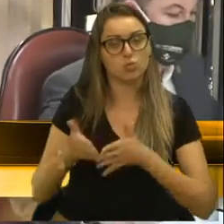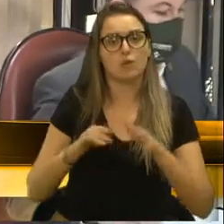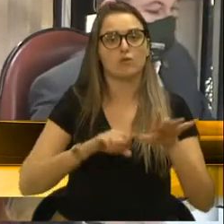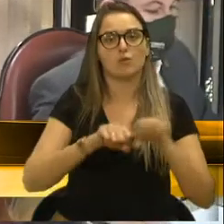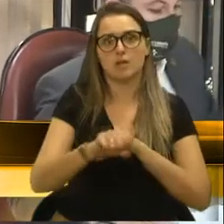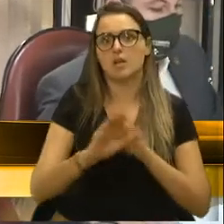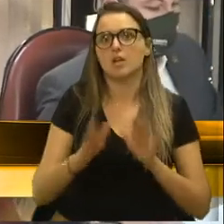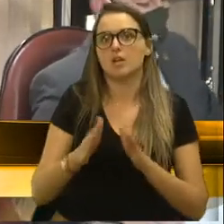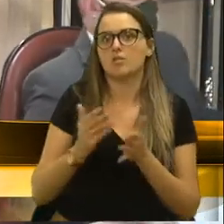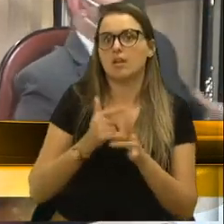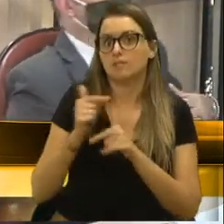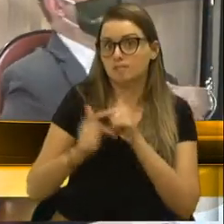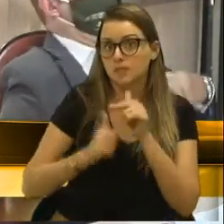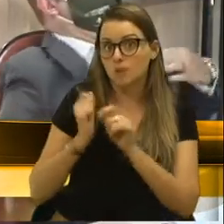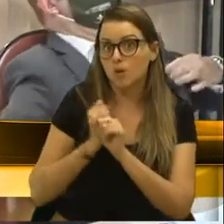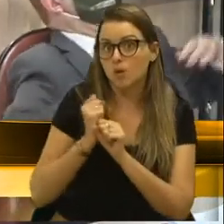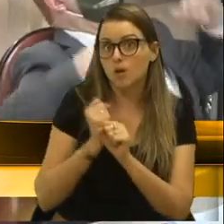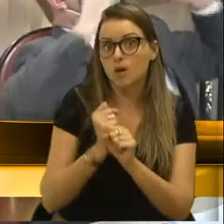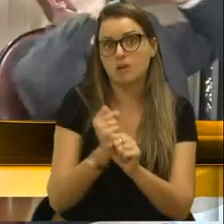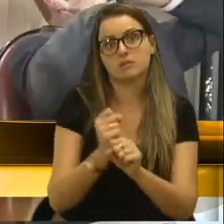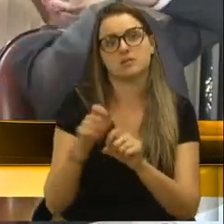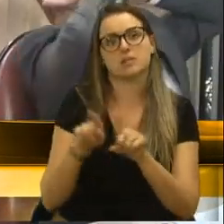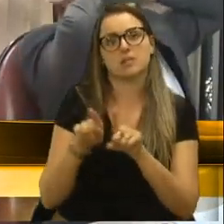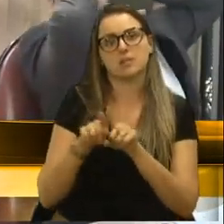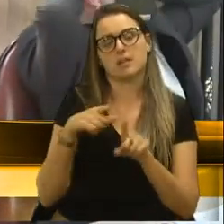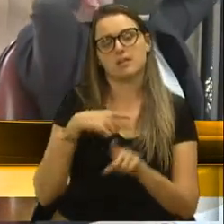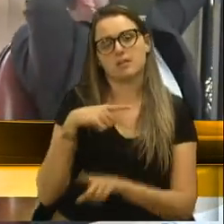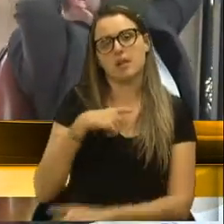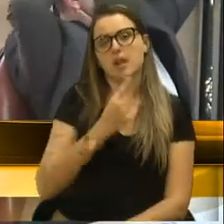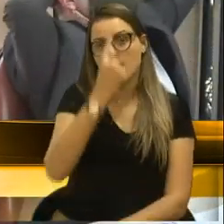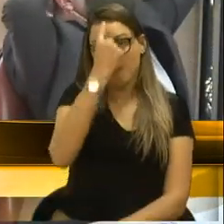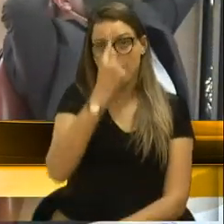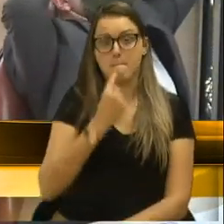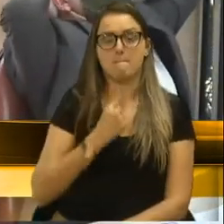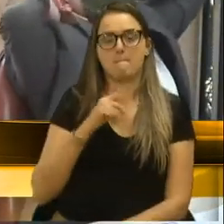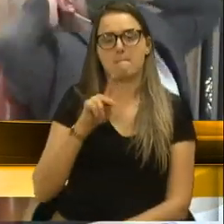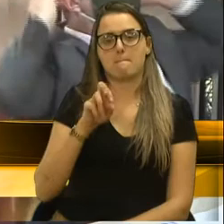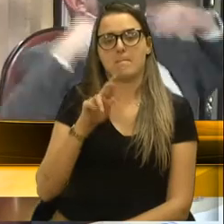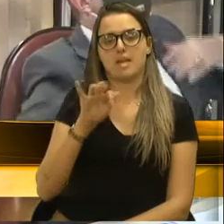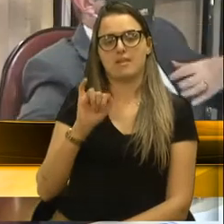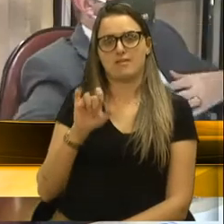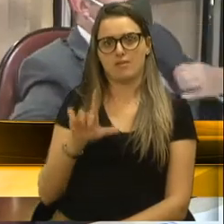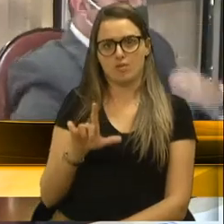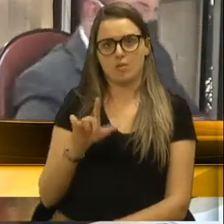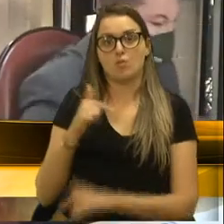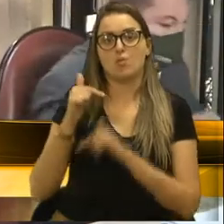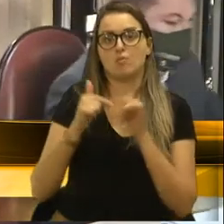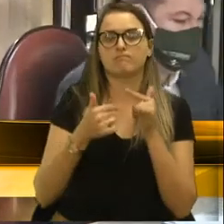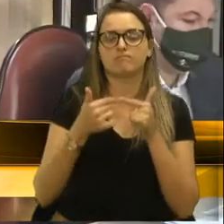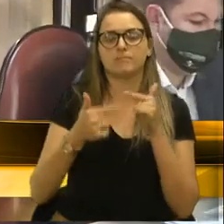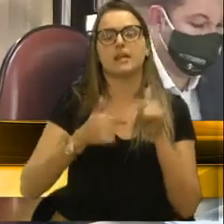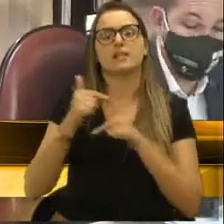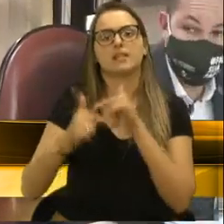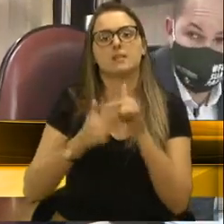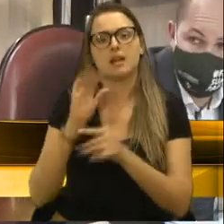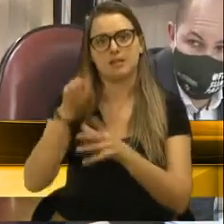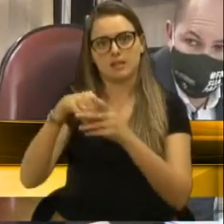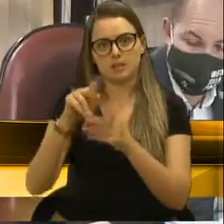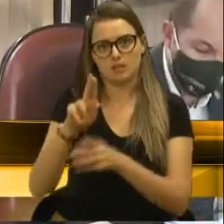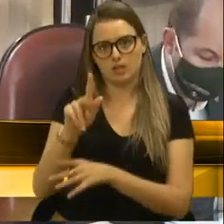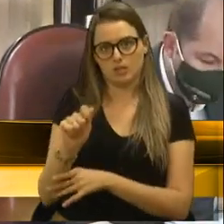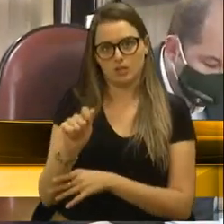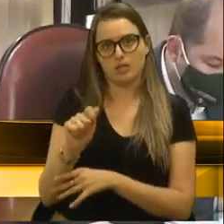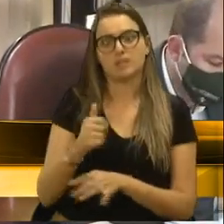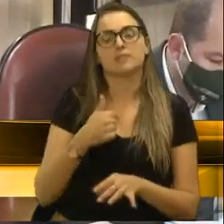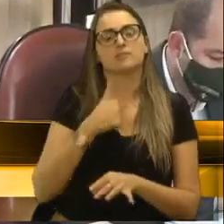trabalharam muito tempo ali, a gente sabe que também precisa ter um perfil para trabalhar nesse espaço. Então, eu vejo que a saída agora